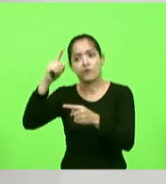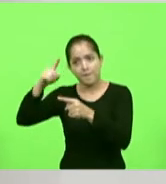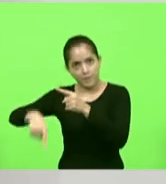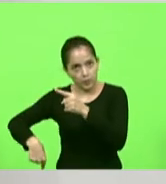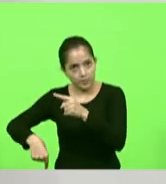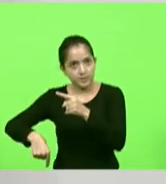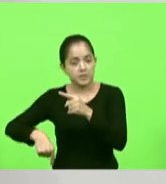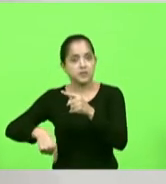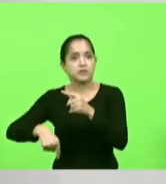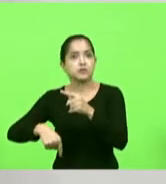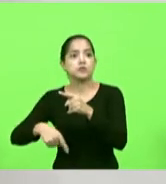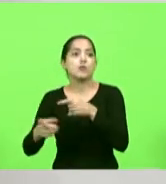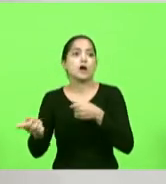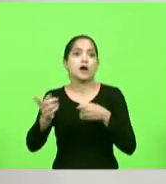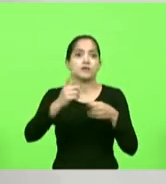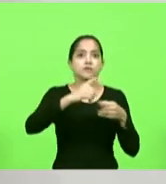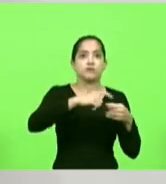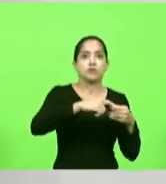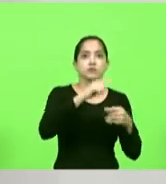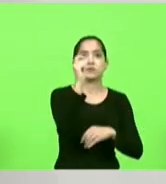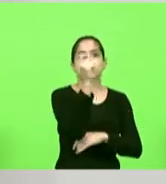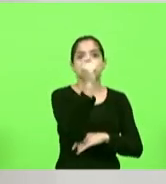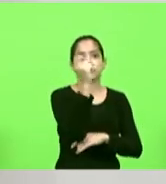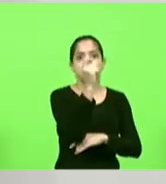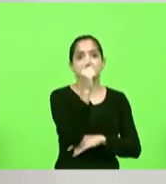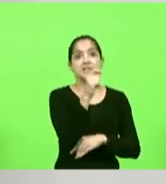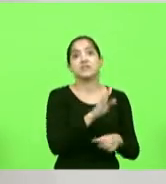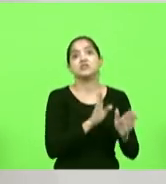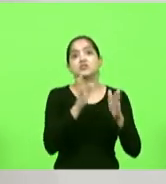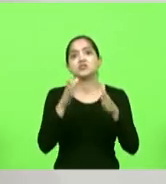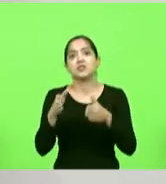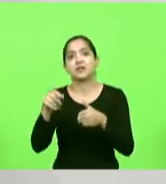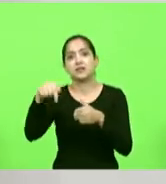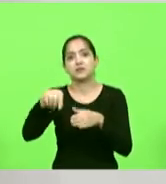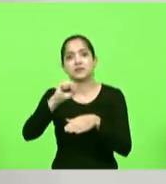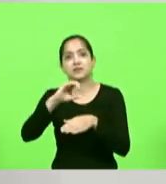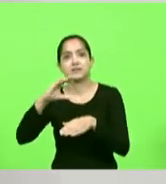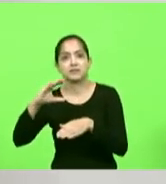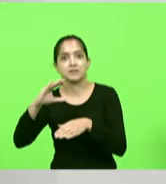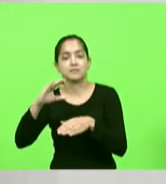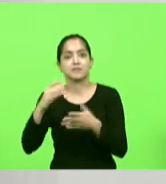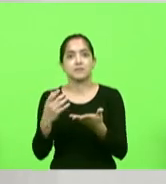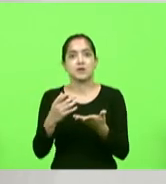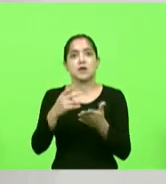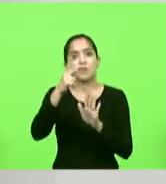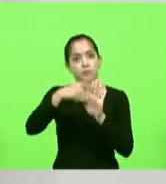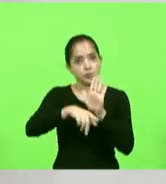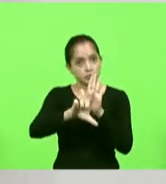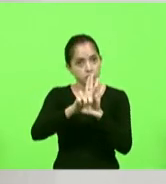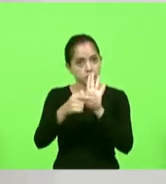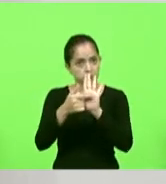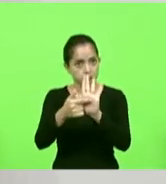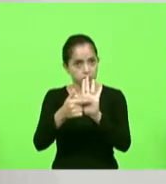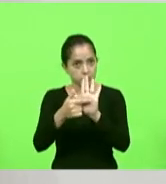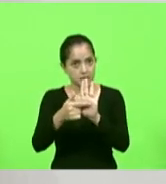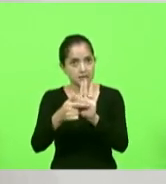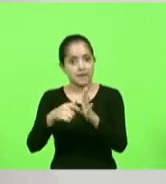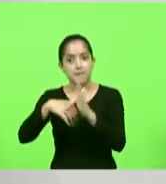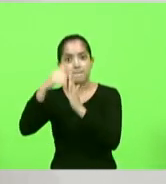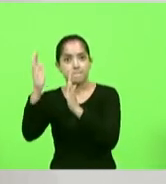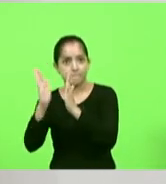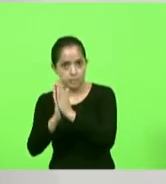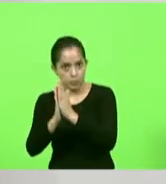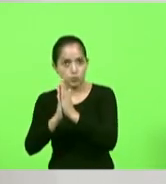uruguai foram para o rio grande do sul e agora chegaram em santa catarina então eu apresentei um projeto de lei também que multa a